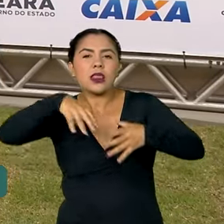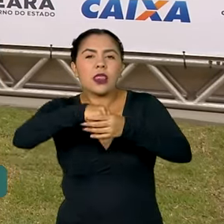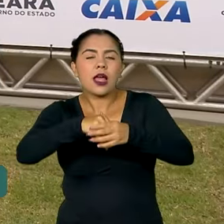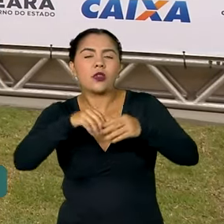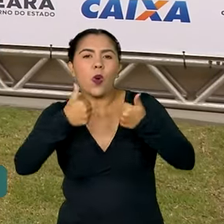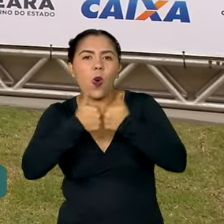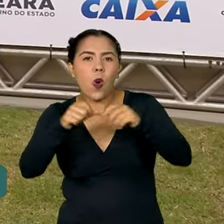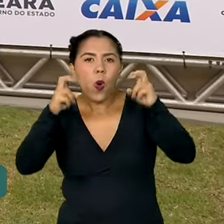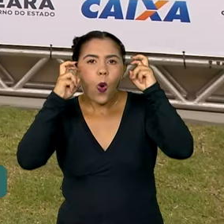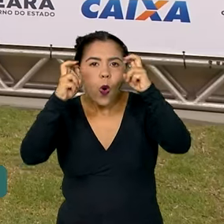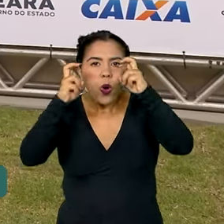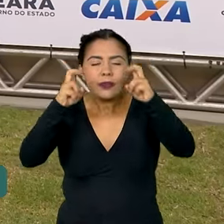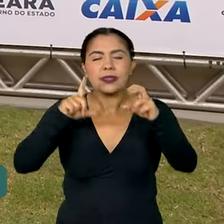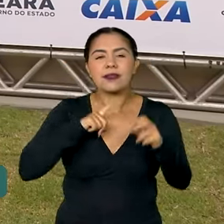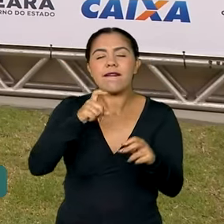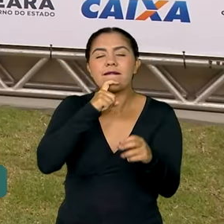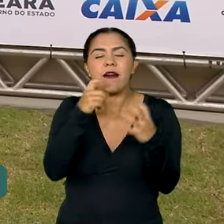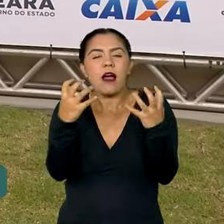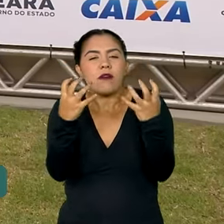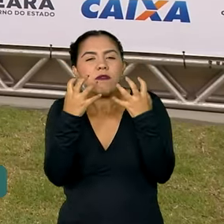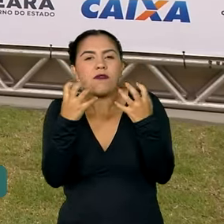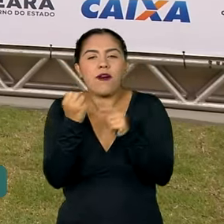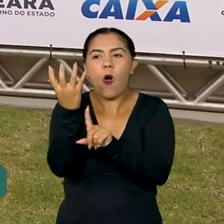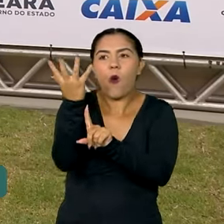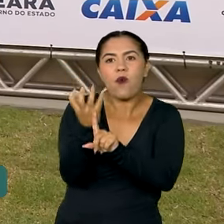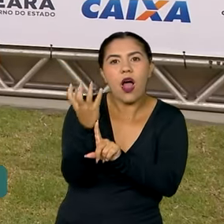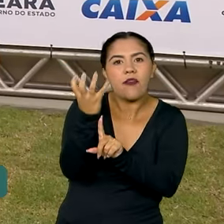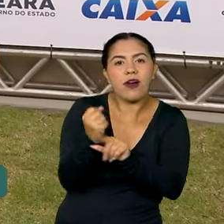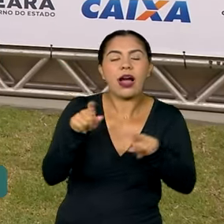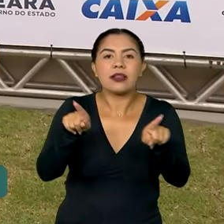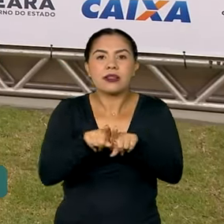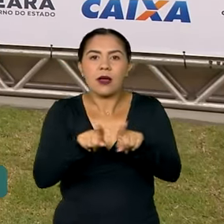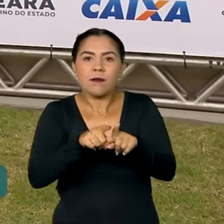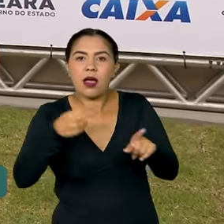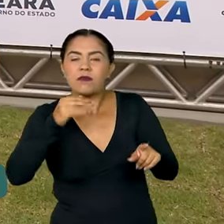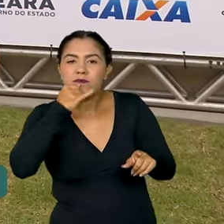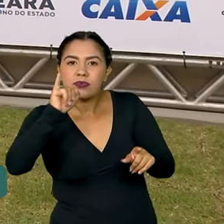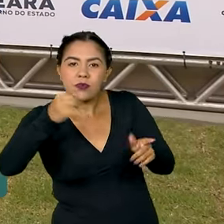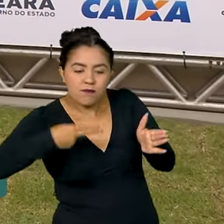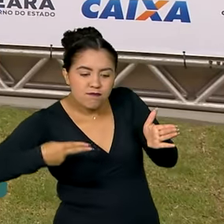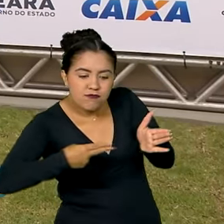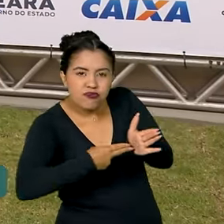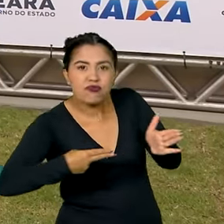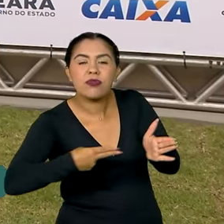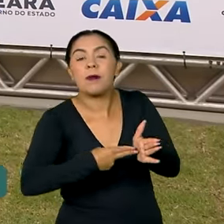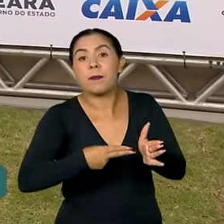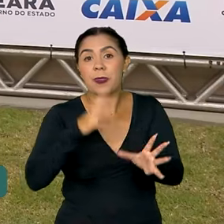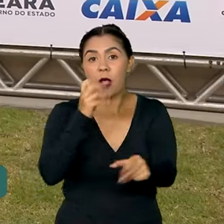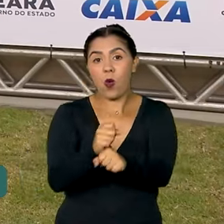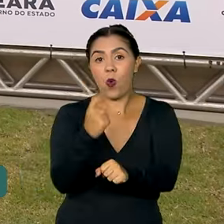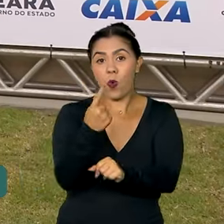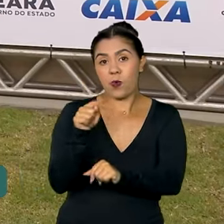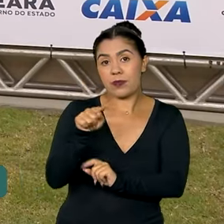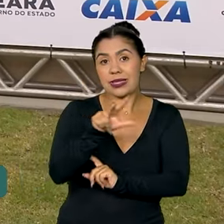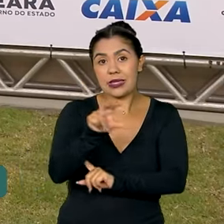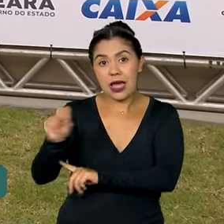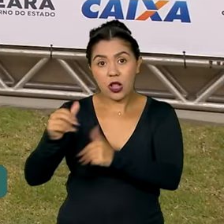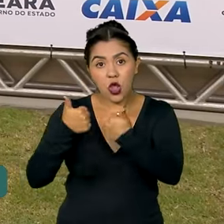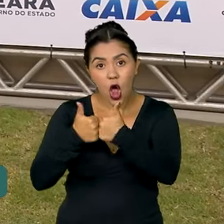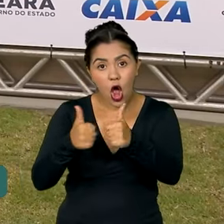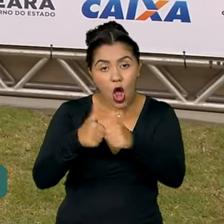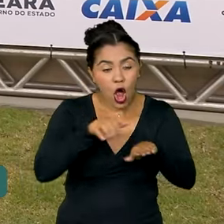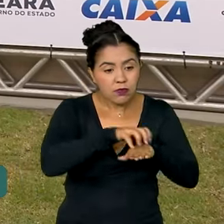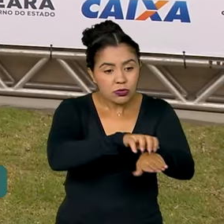acessíveis, Wi-Fi e entrada USB para uso dos estudantes. Ao todo, cerca de 1.500 ônibus escolares